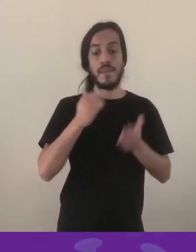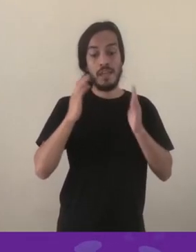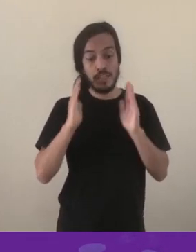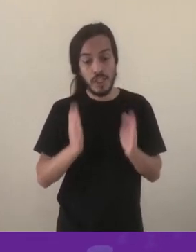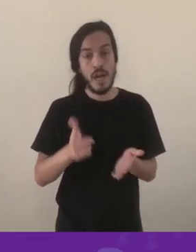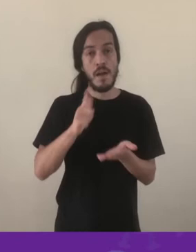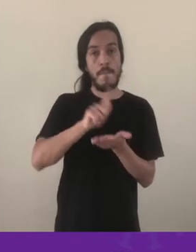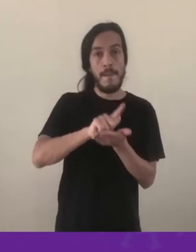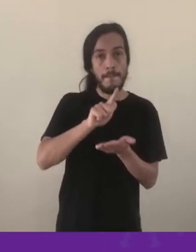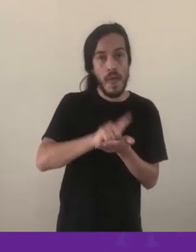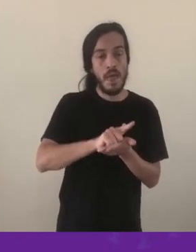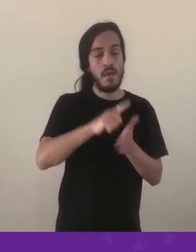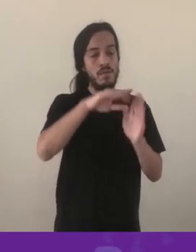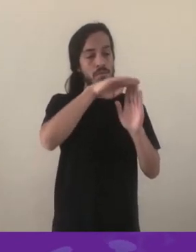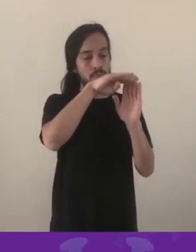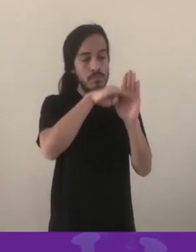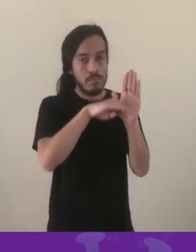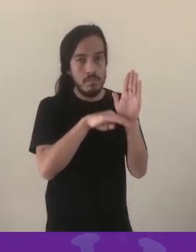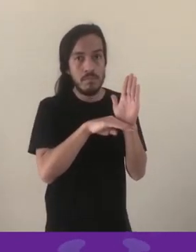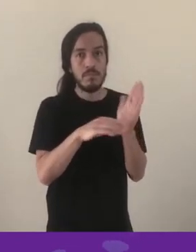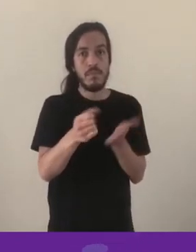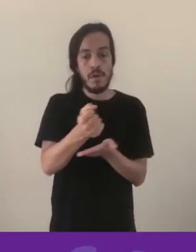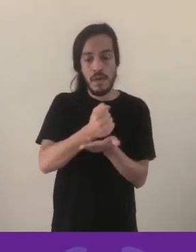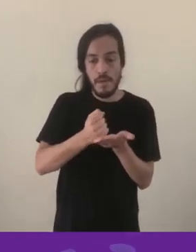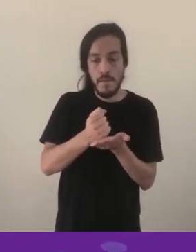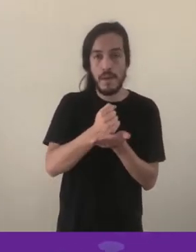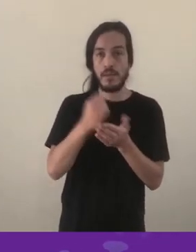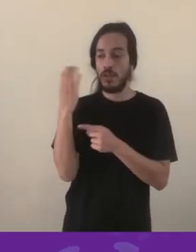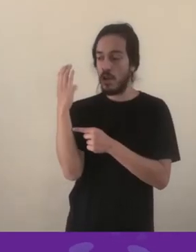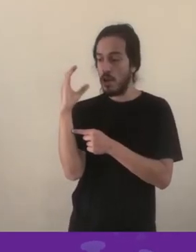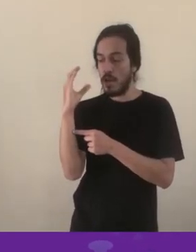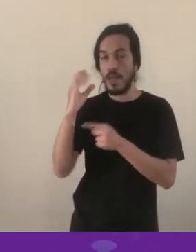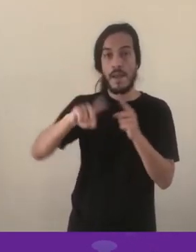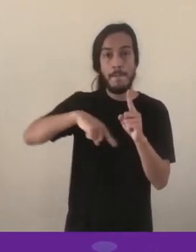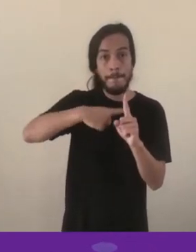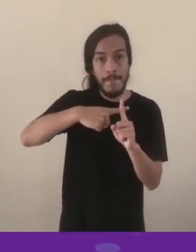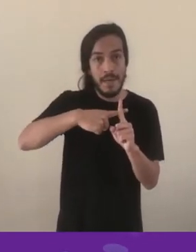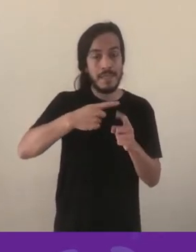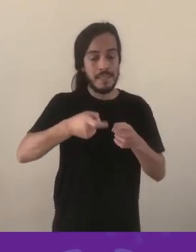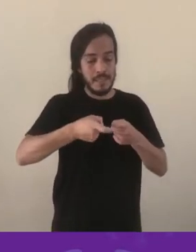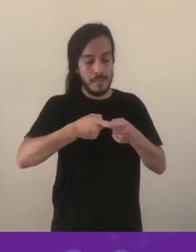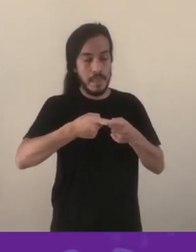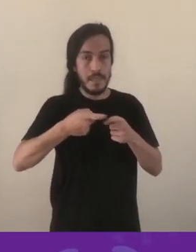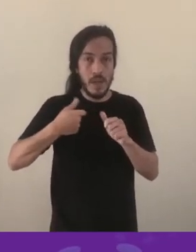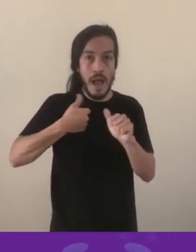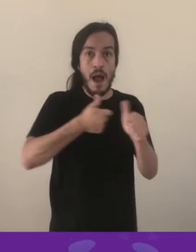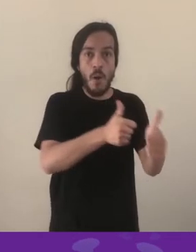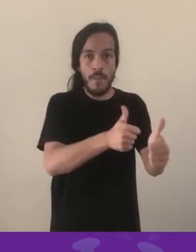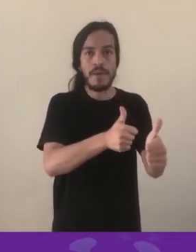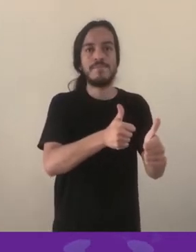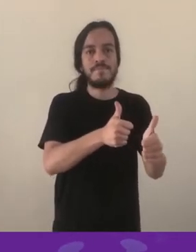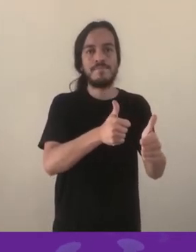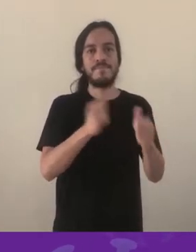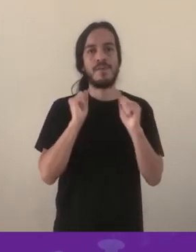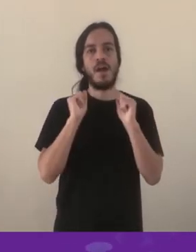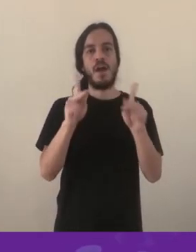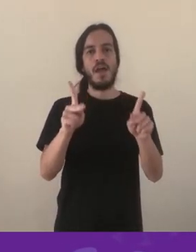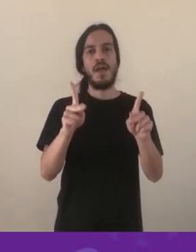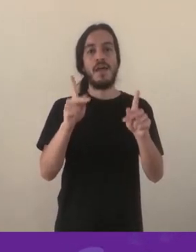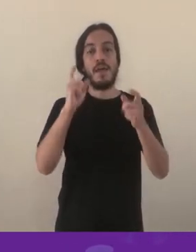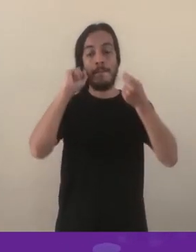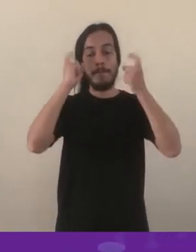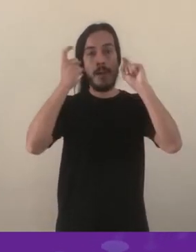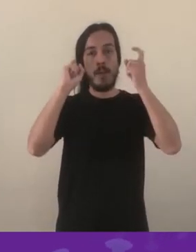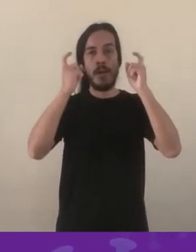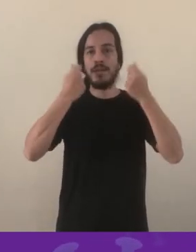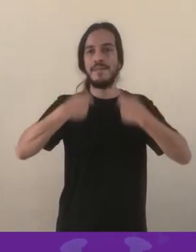porque certamente o médico que prescreve cloroquina está atento e observante a qualquer problema que a cloroquina